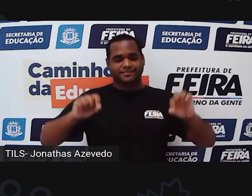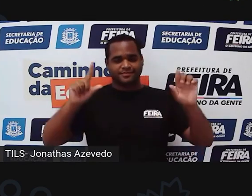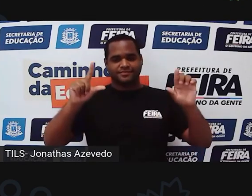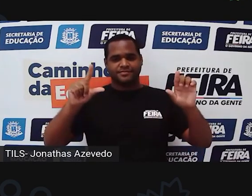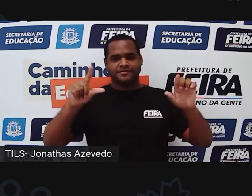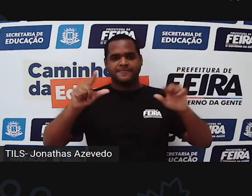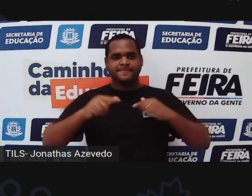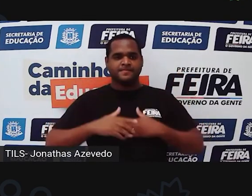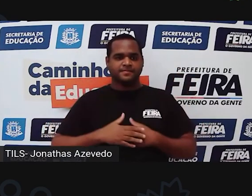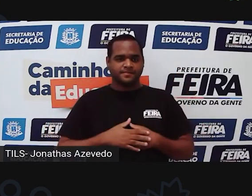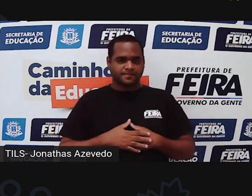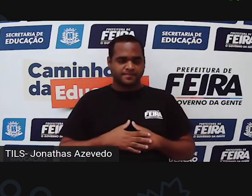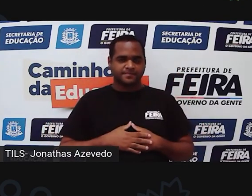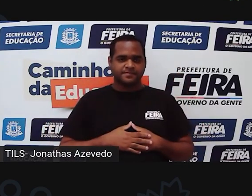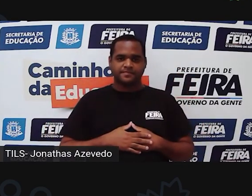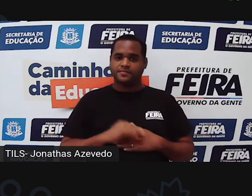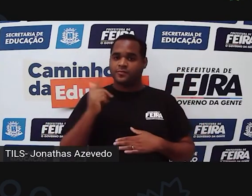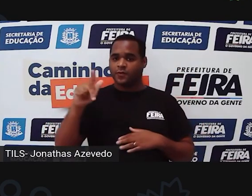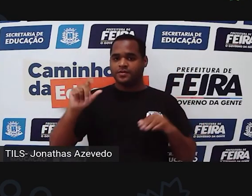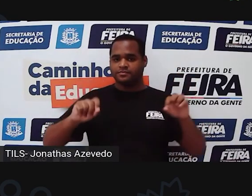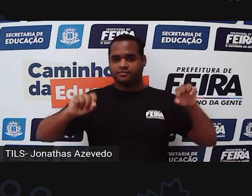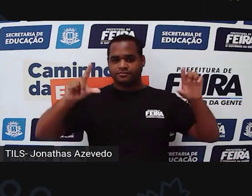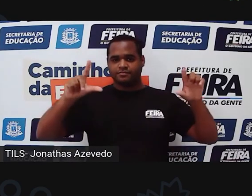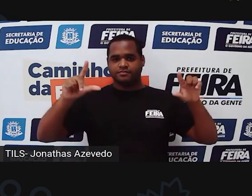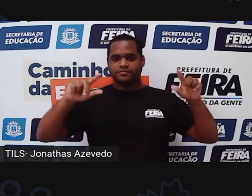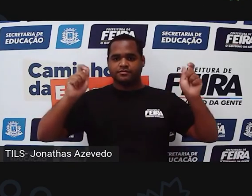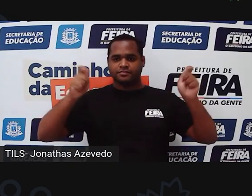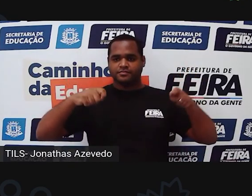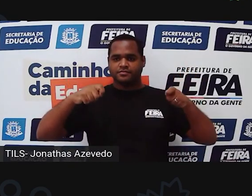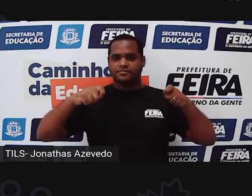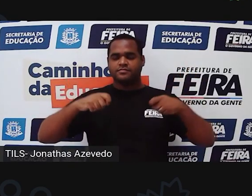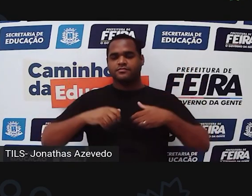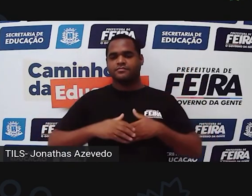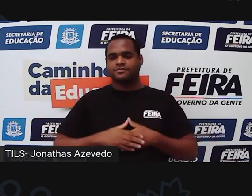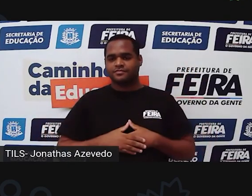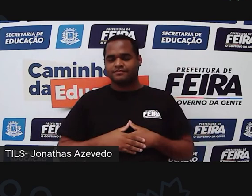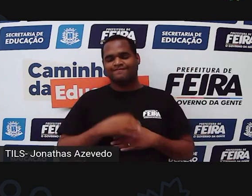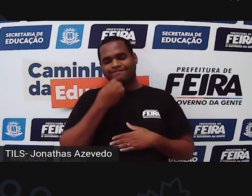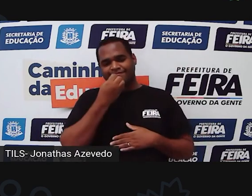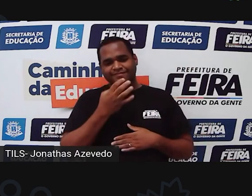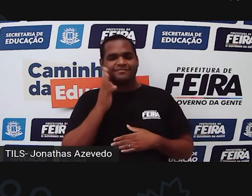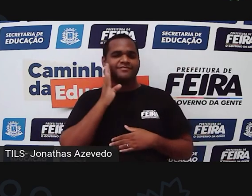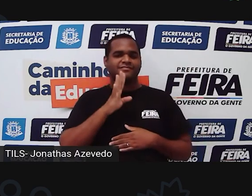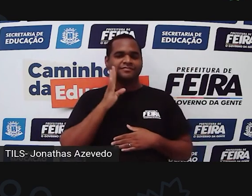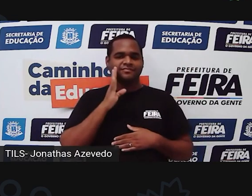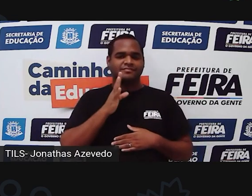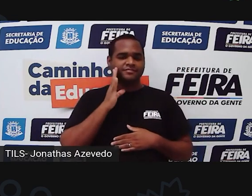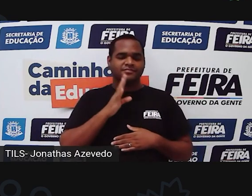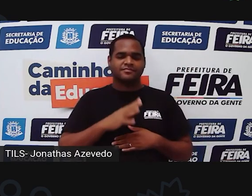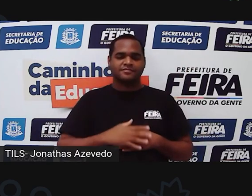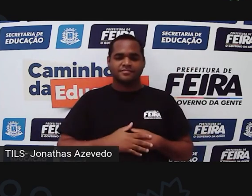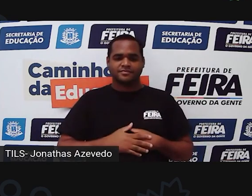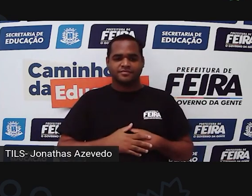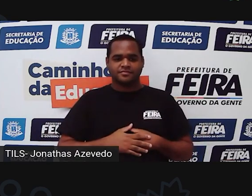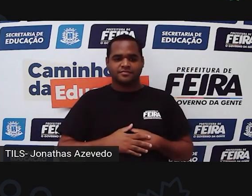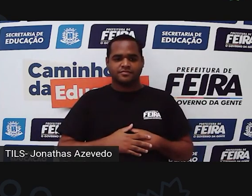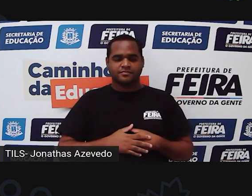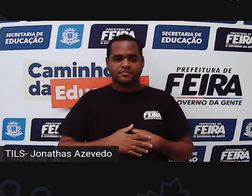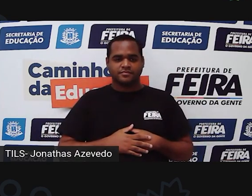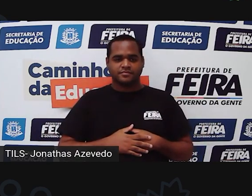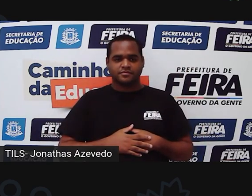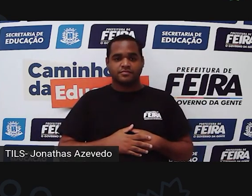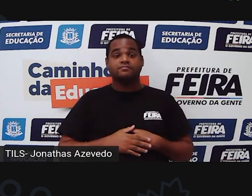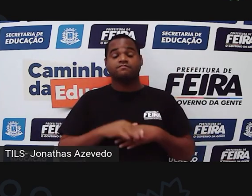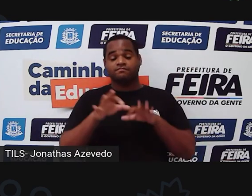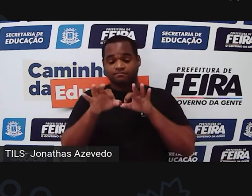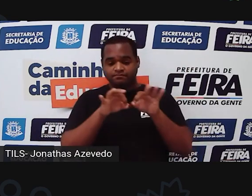e vou abrir uma outra tela e essa tela é muito bacana tá bom eu preparei um material